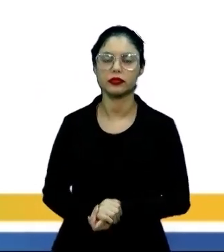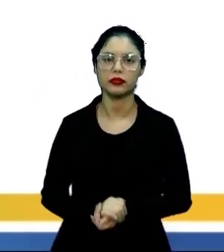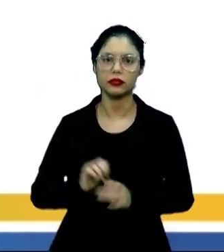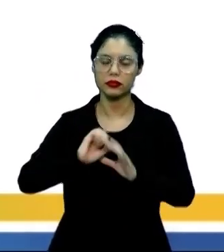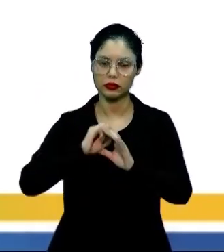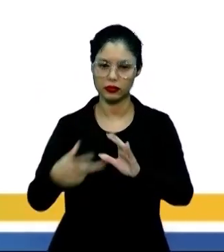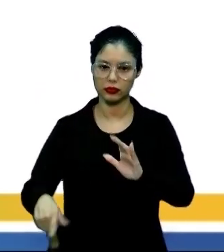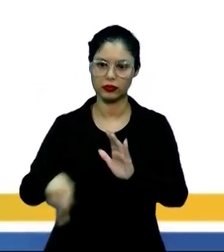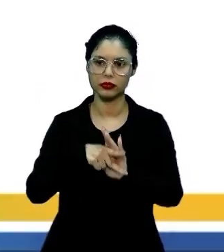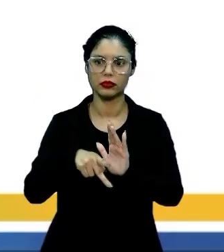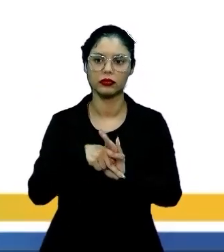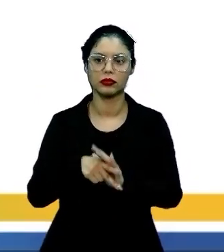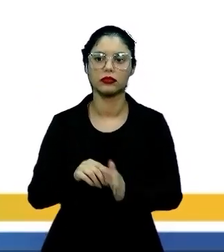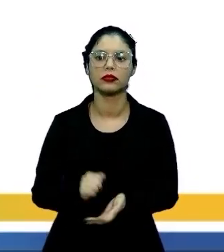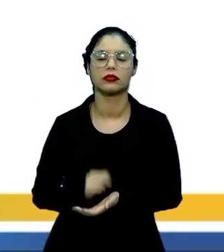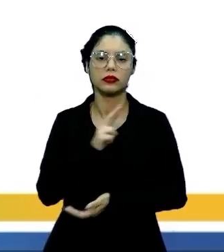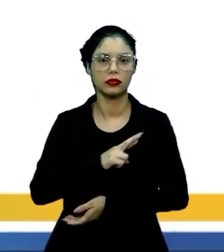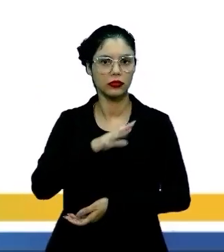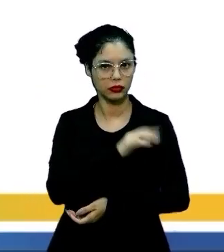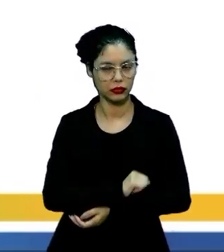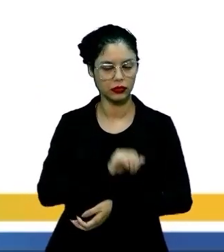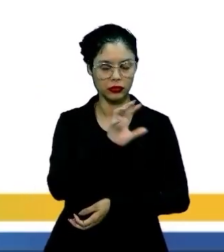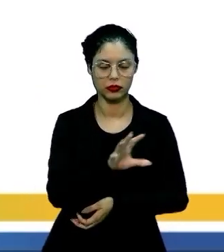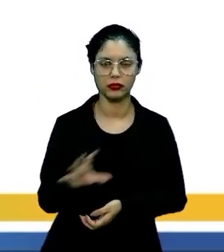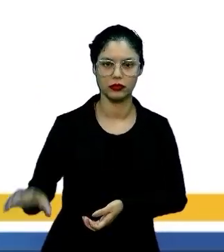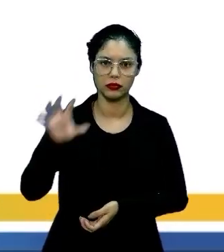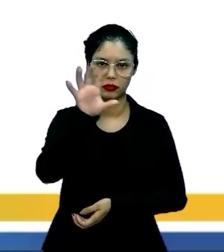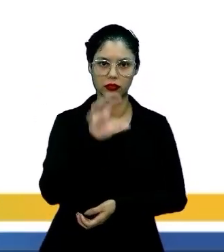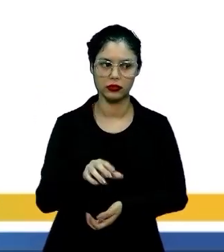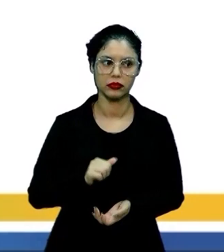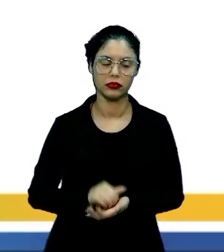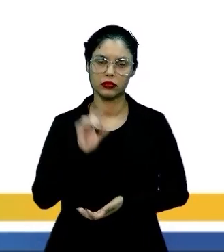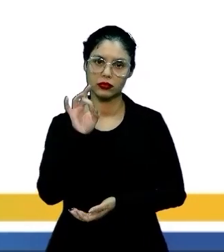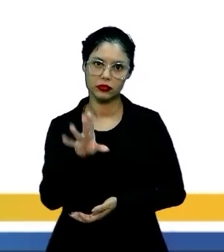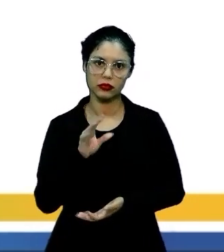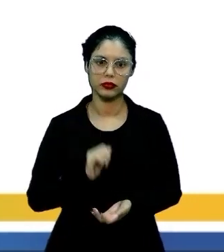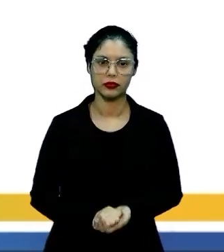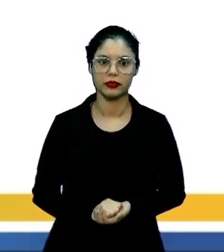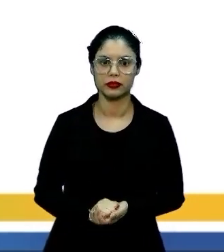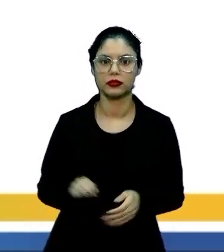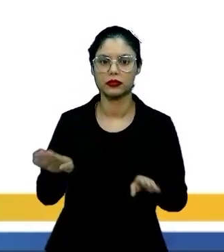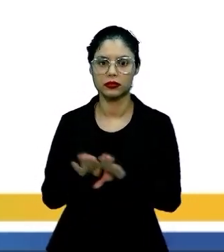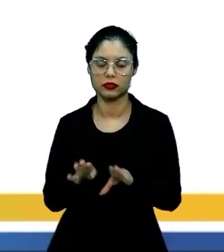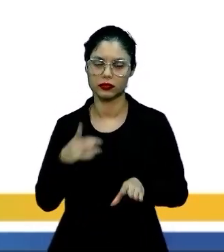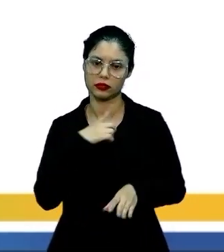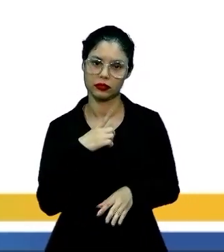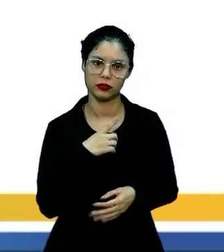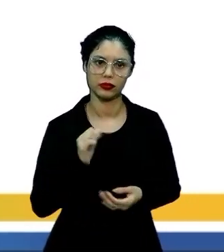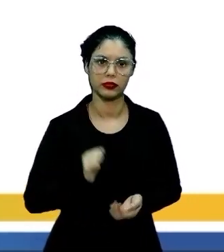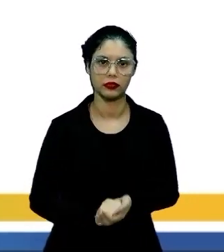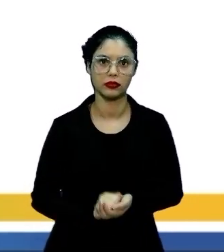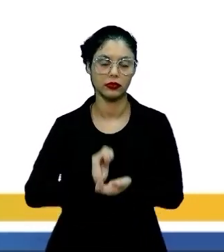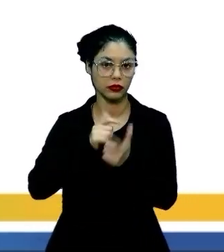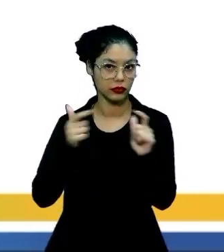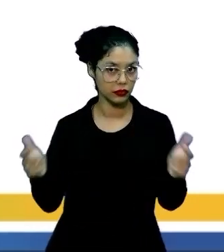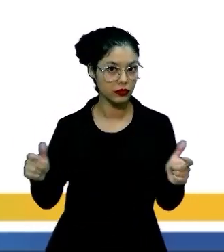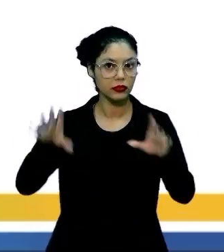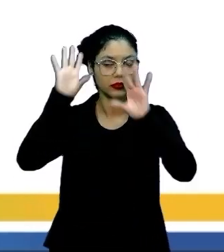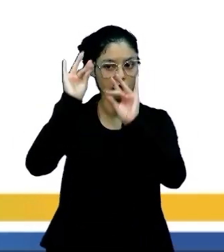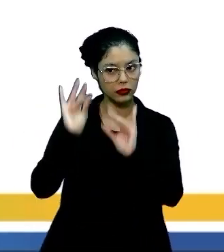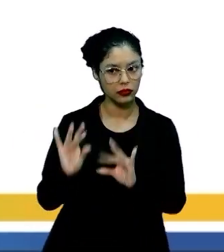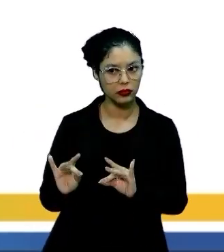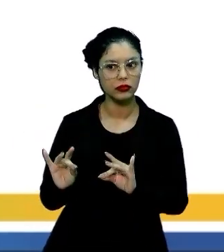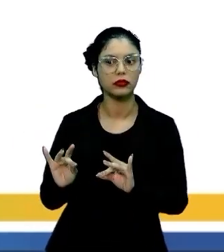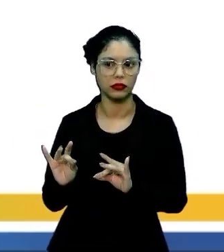característicos também dos romances regionalistas, só que a gente tem uma gama de detalhes